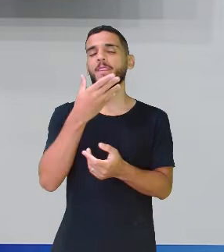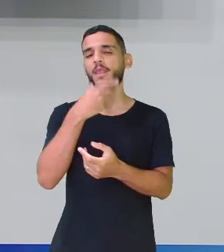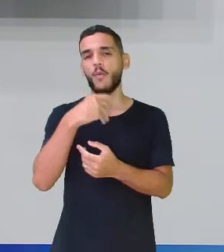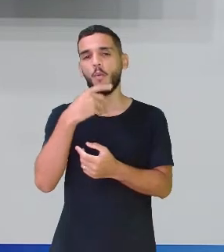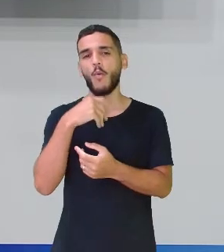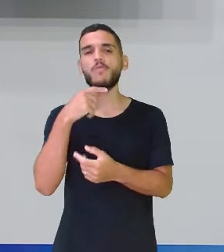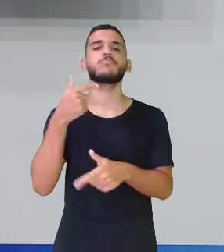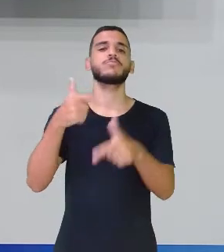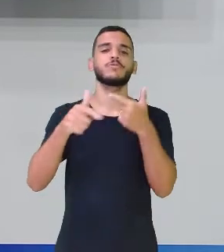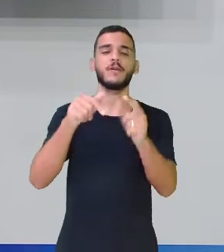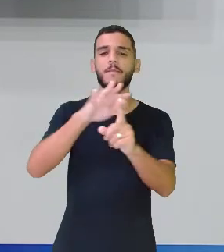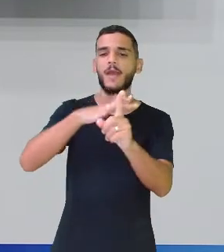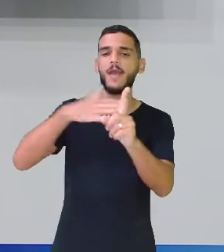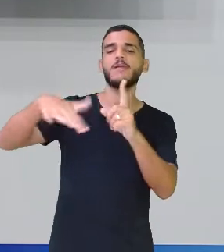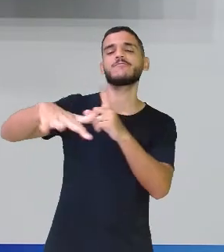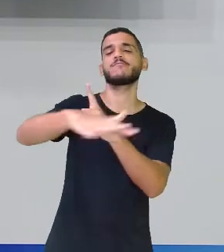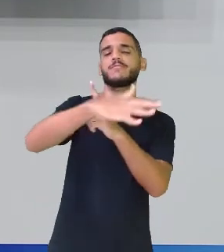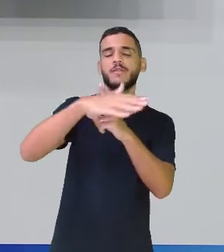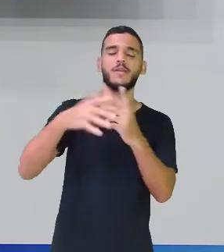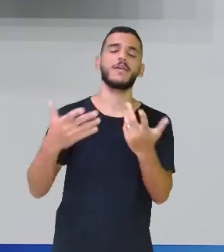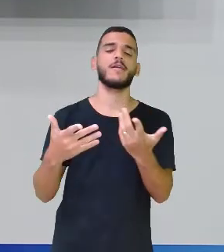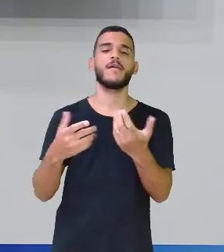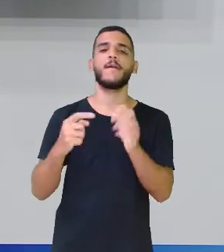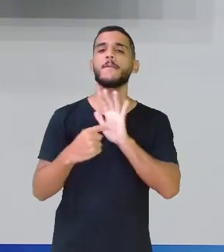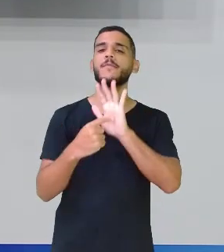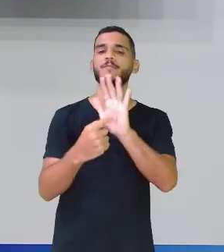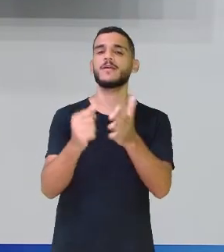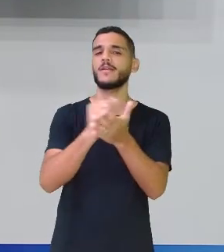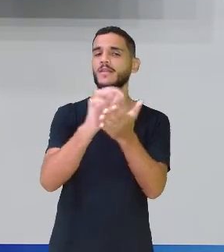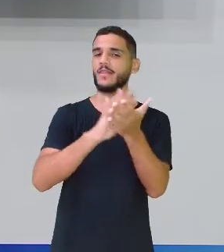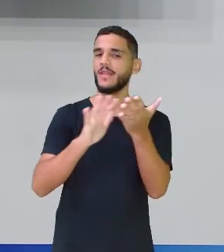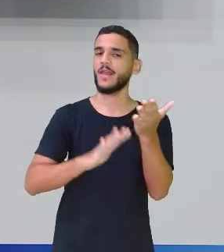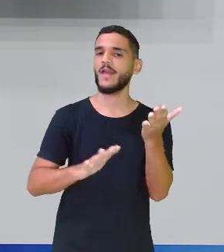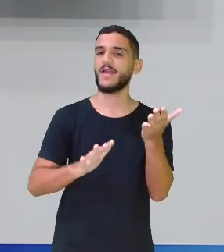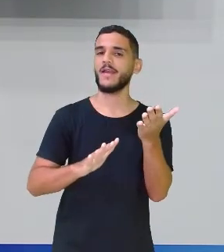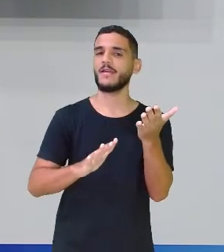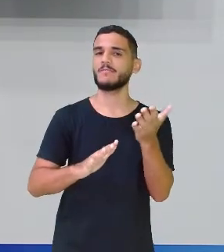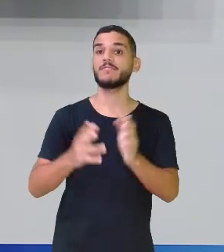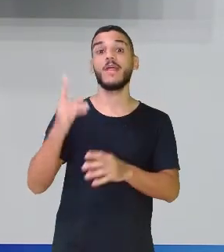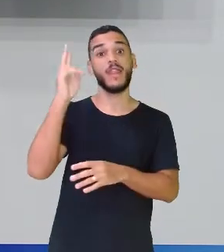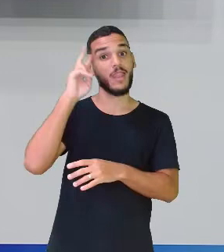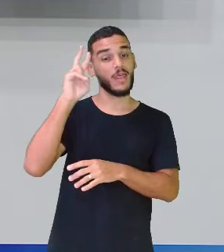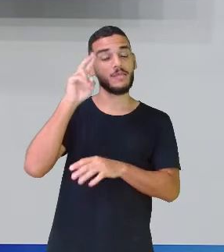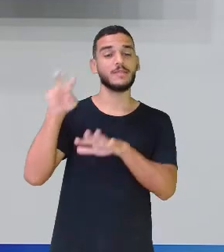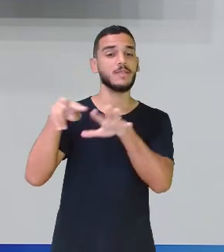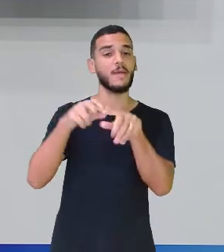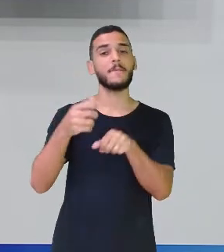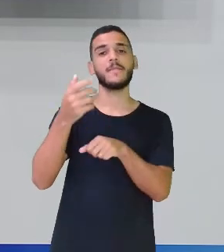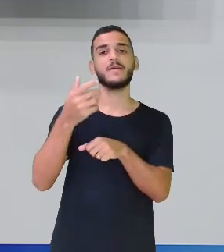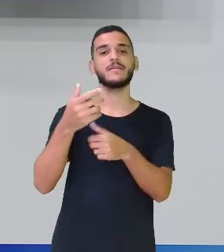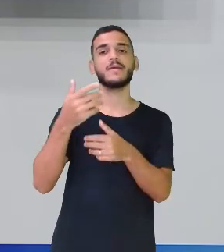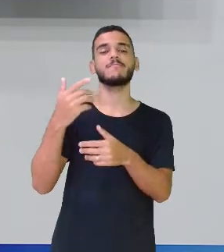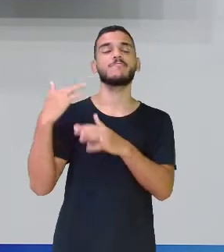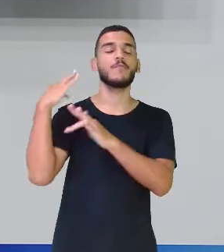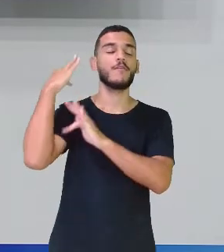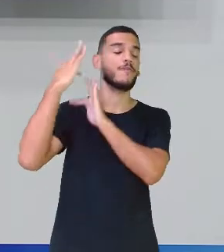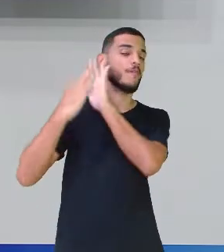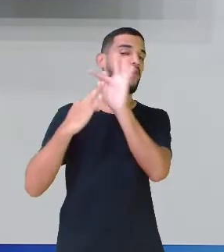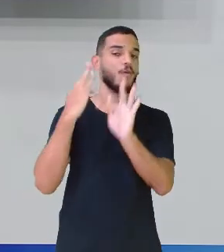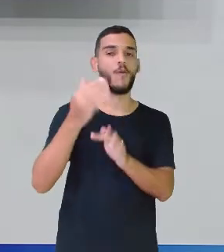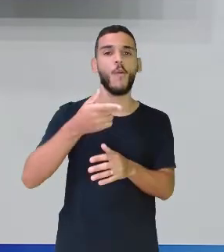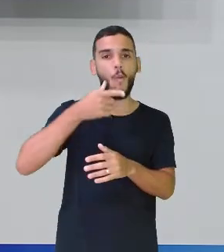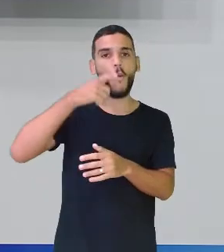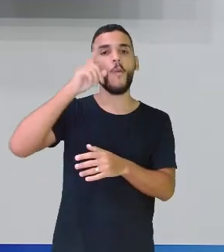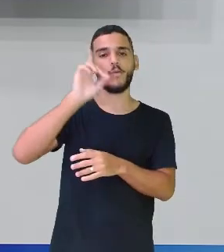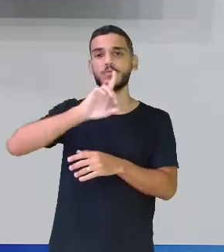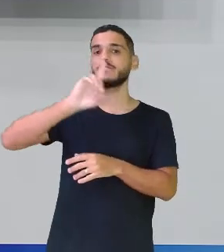para conversar um pouco sobre a gente. E ela vai mostrar algumas atividades. Lembra que a gente tá essa semana comemorando a Semana do Folclore? que ontem foi